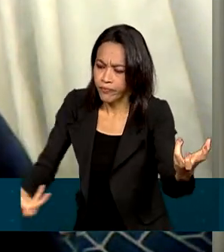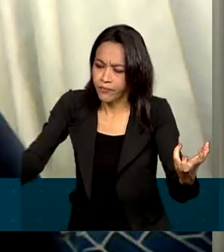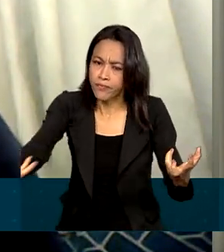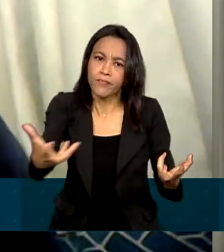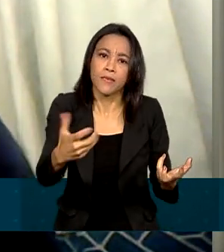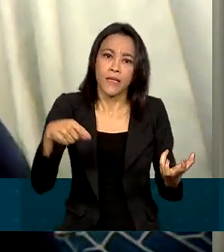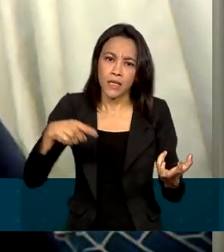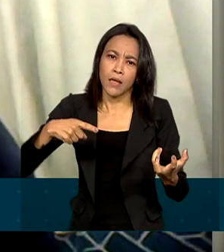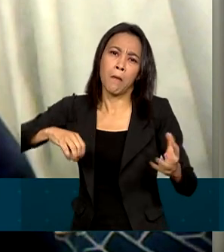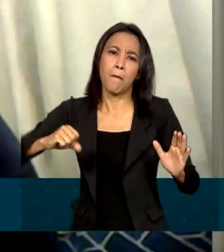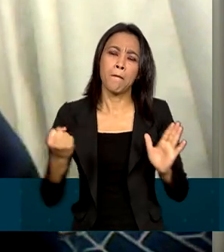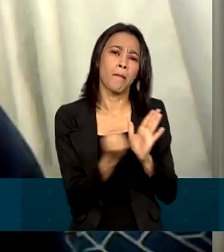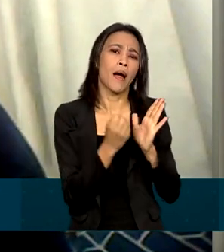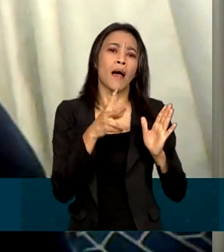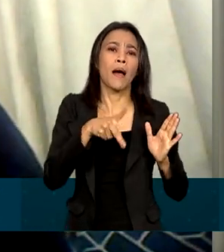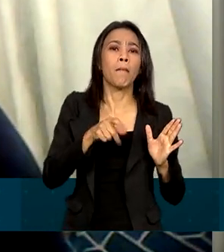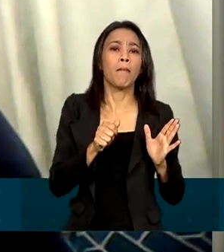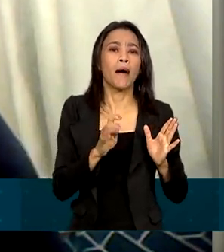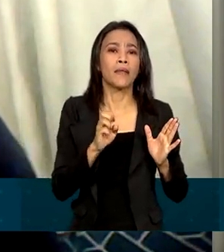patentes, para tecnologia, é altíssimo.